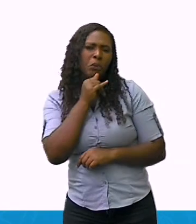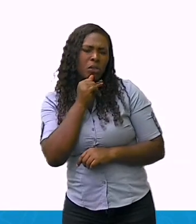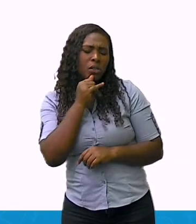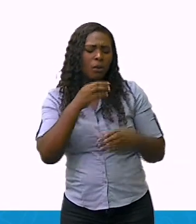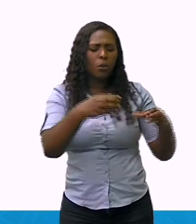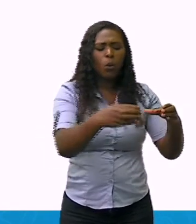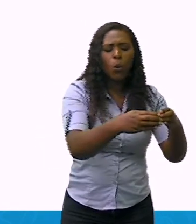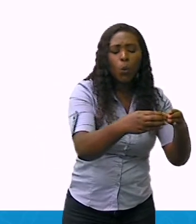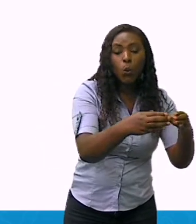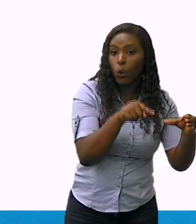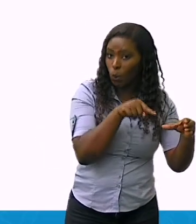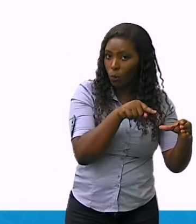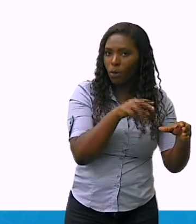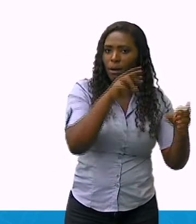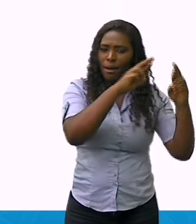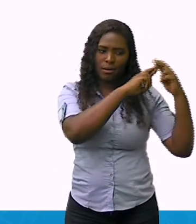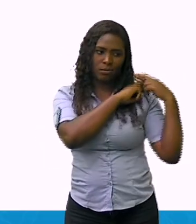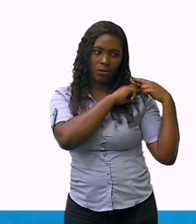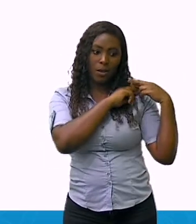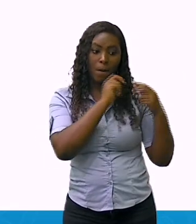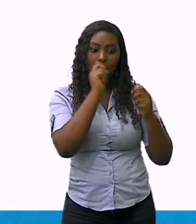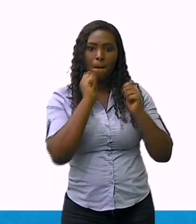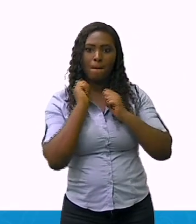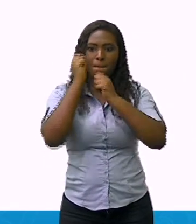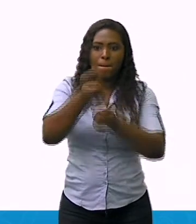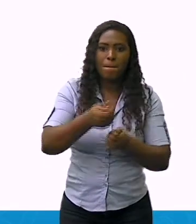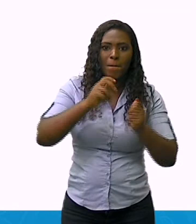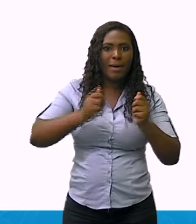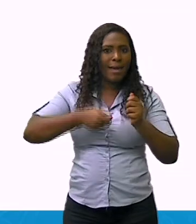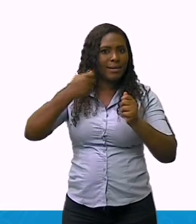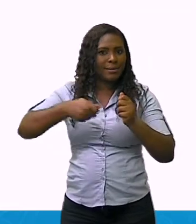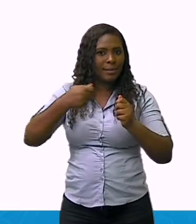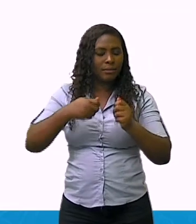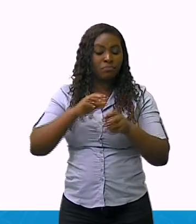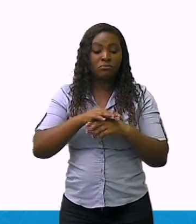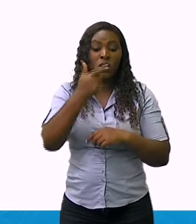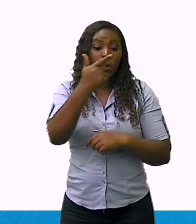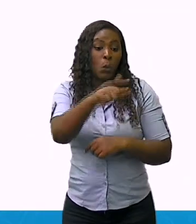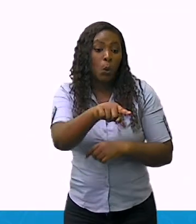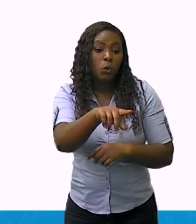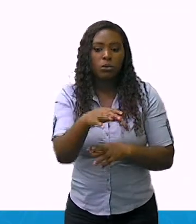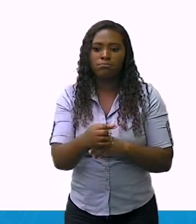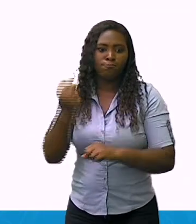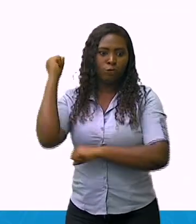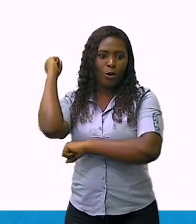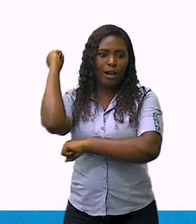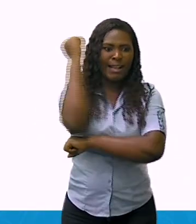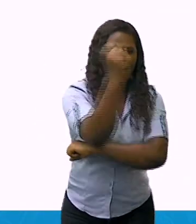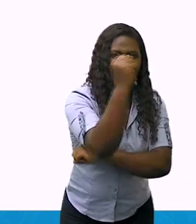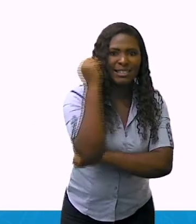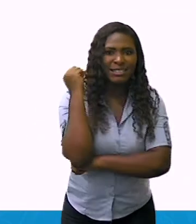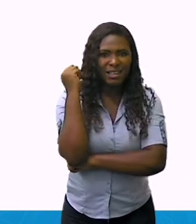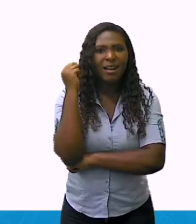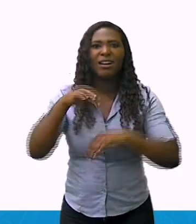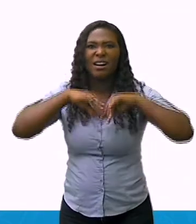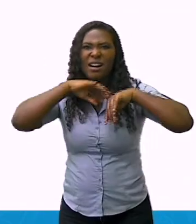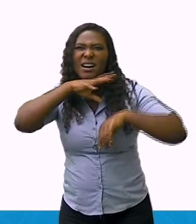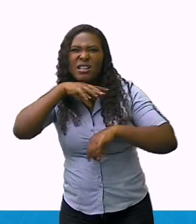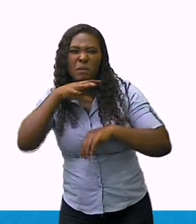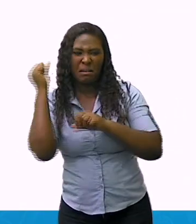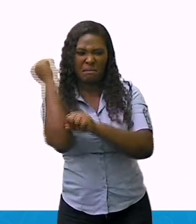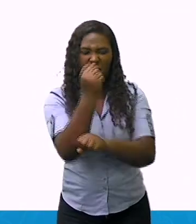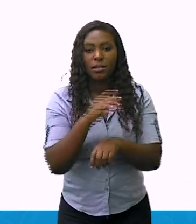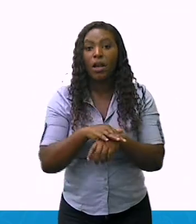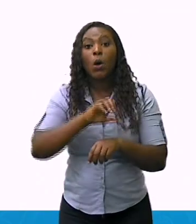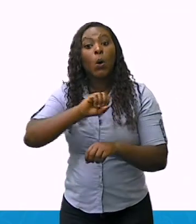outros pela caça e, ainda, aqueles responsáveis para produzir roupas e ferramentas.